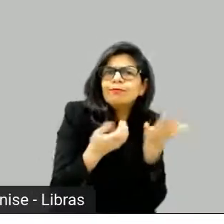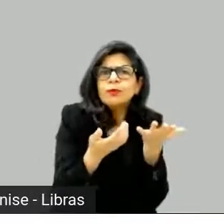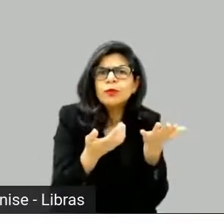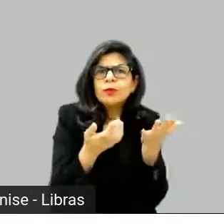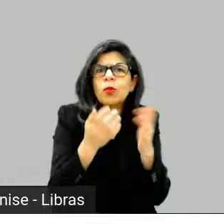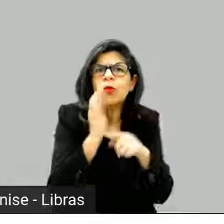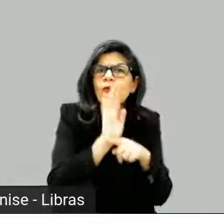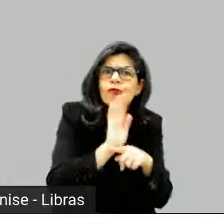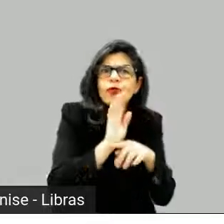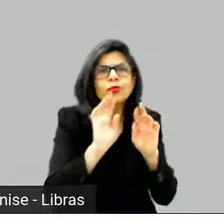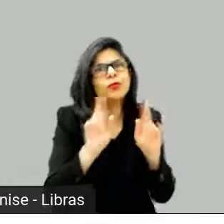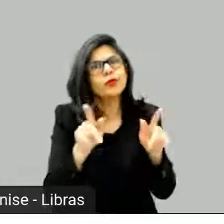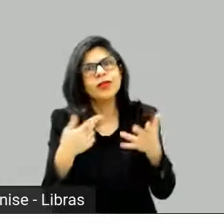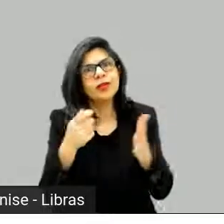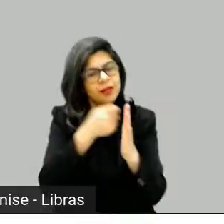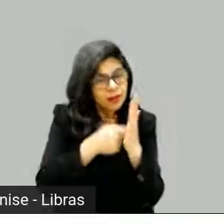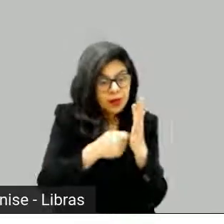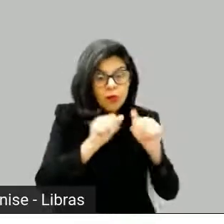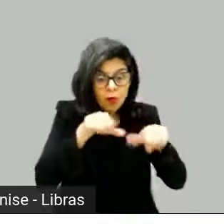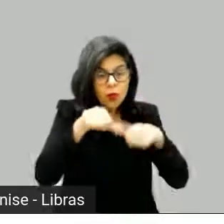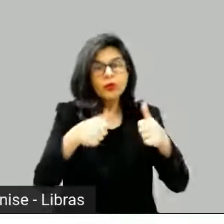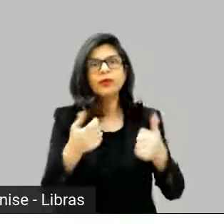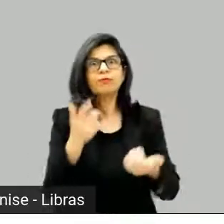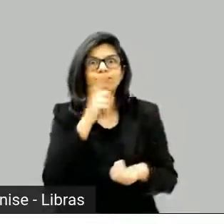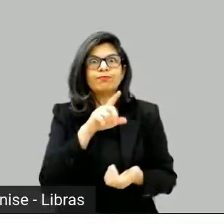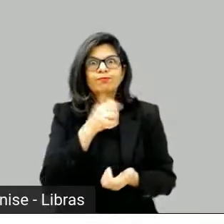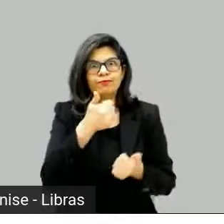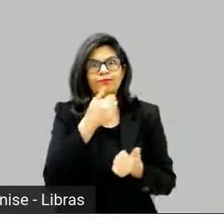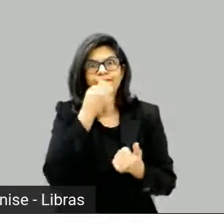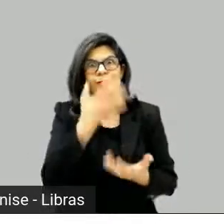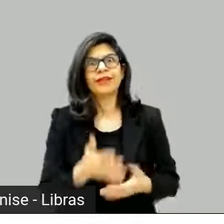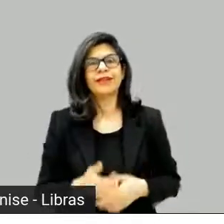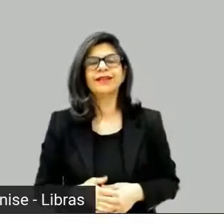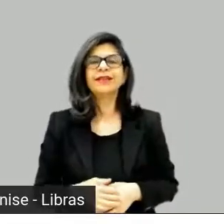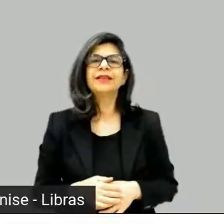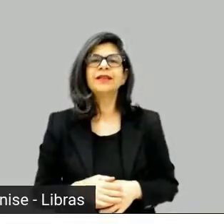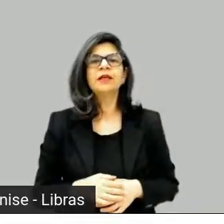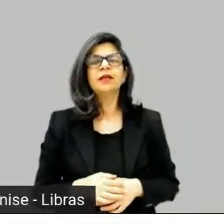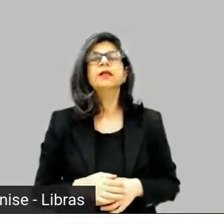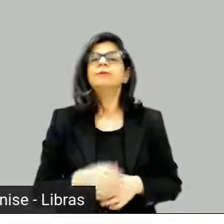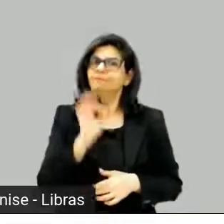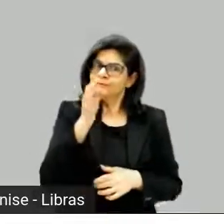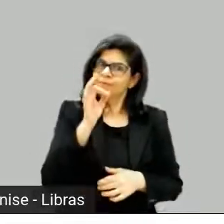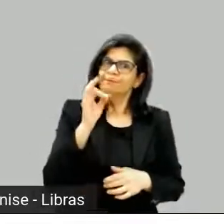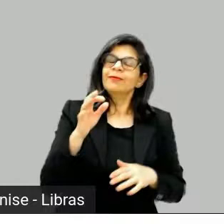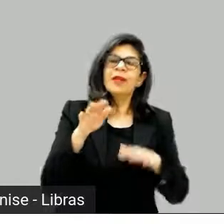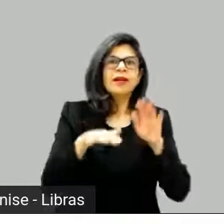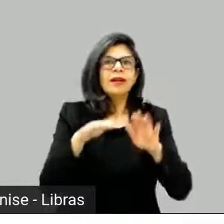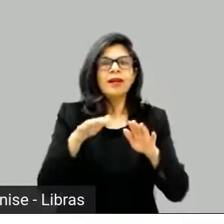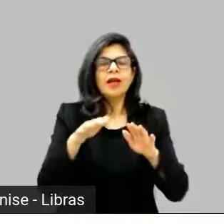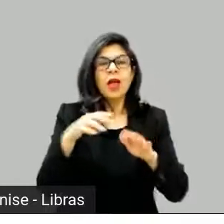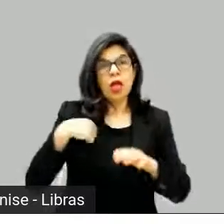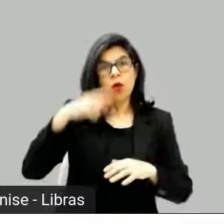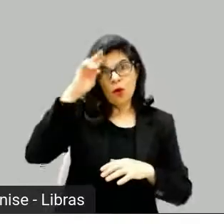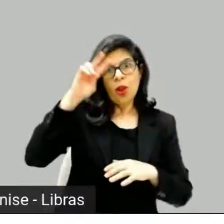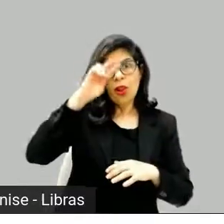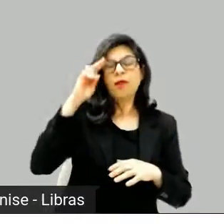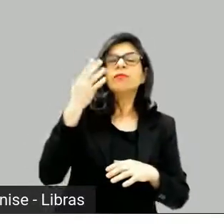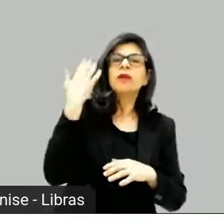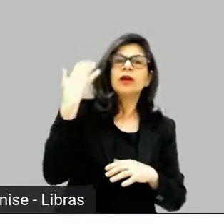projeto, o que eu escrevi como do CC da Pós, eu lembro que eu levei para o Cedrone na época.